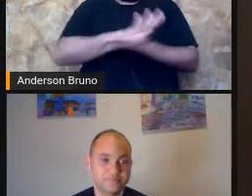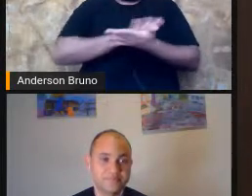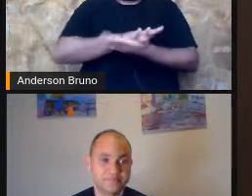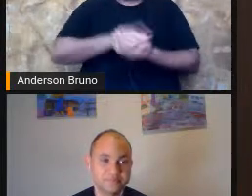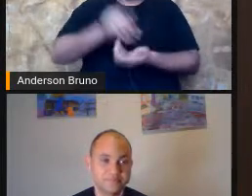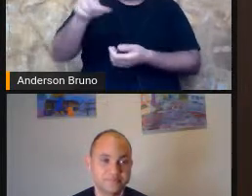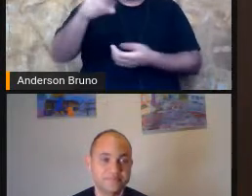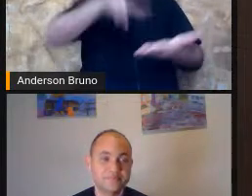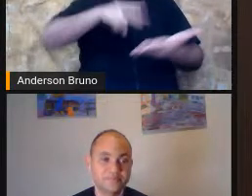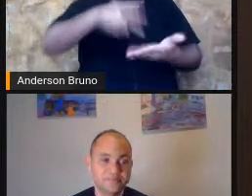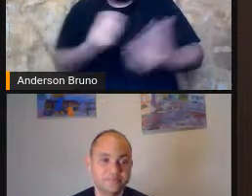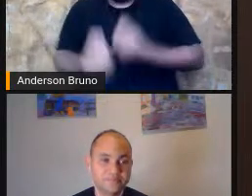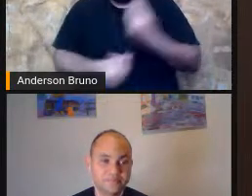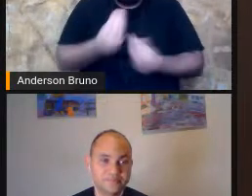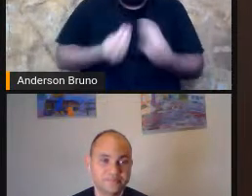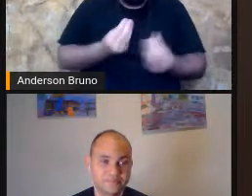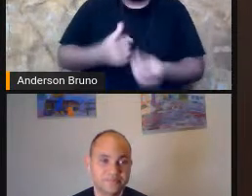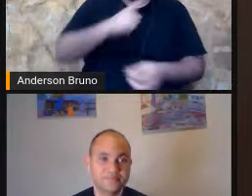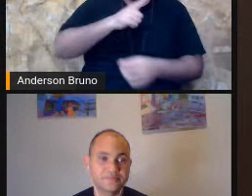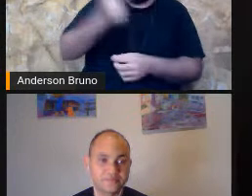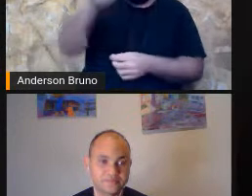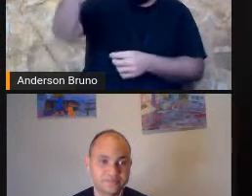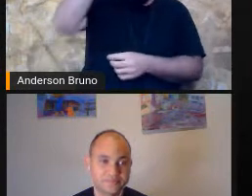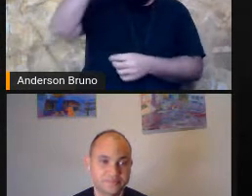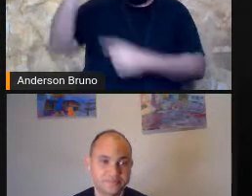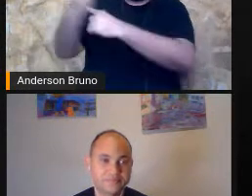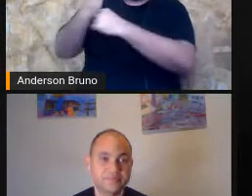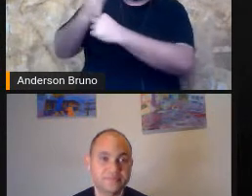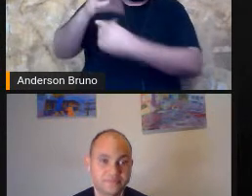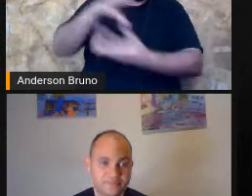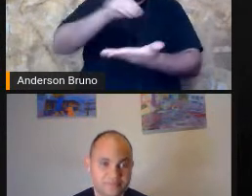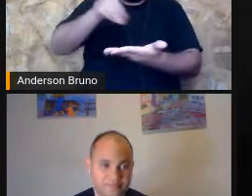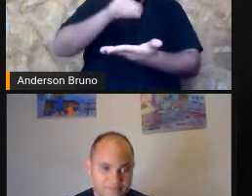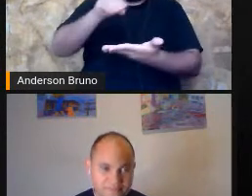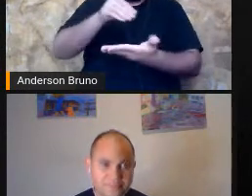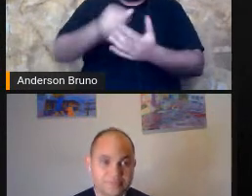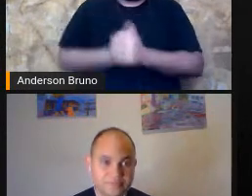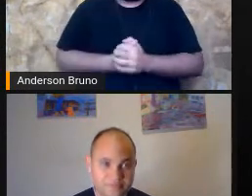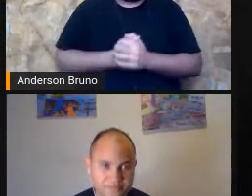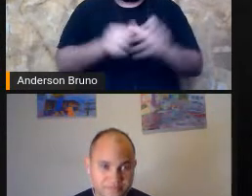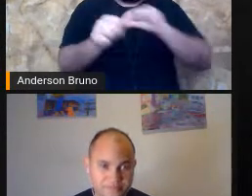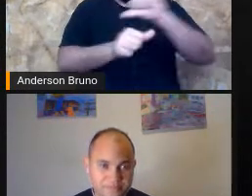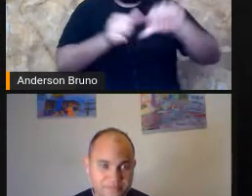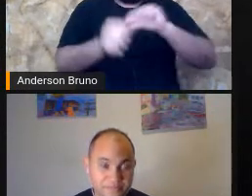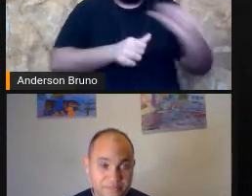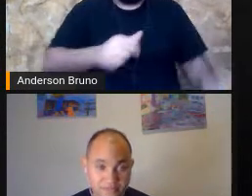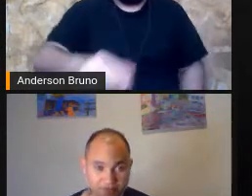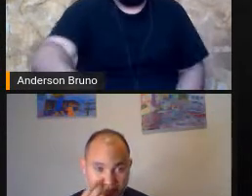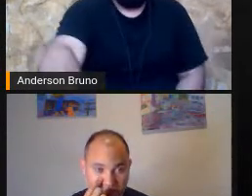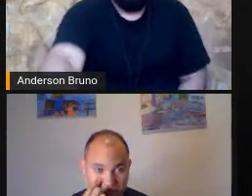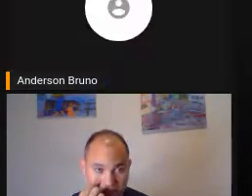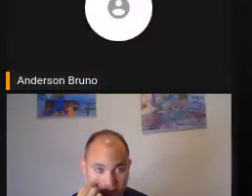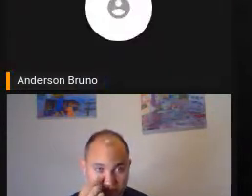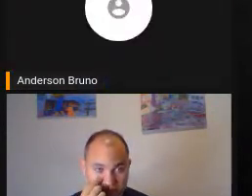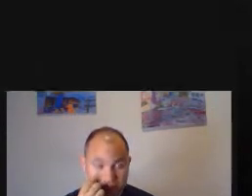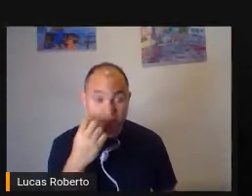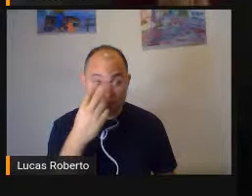escrevia Com o auxílio de ledor e transcritor A cegueira também aparece Em muitas